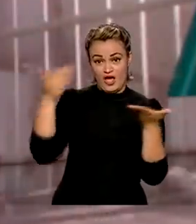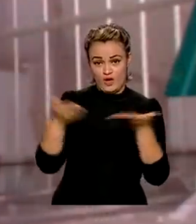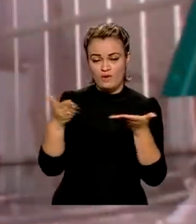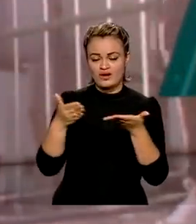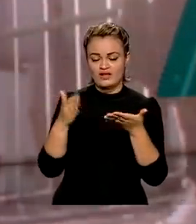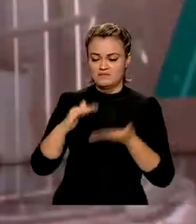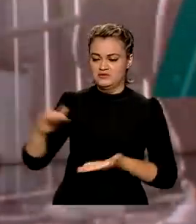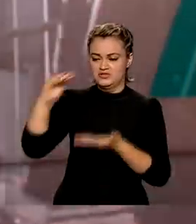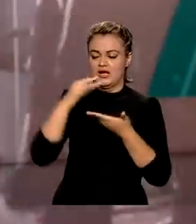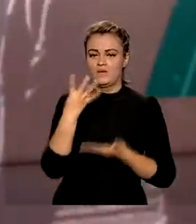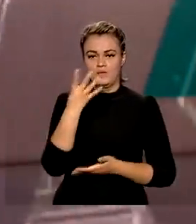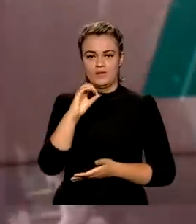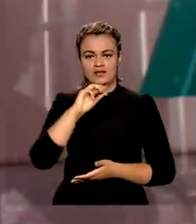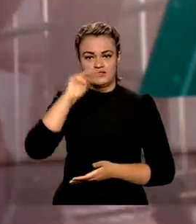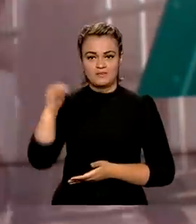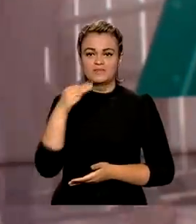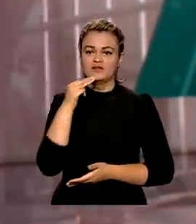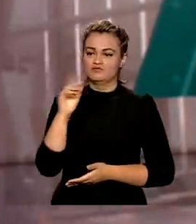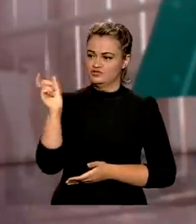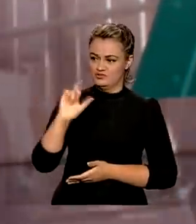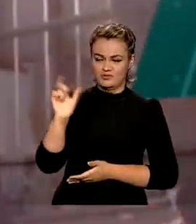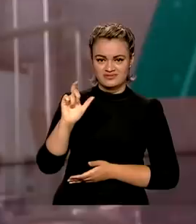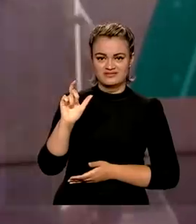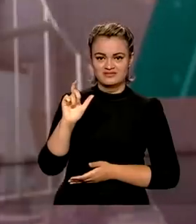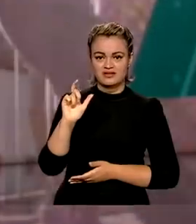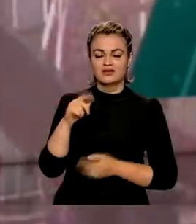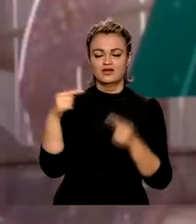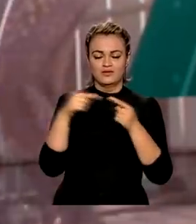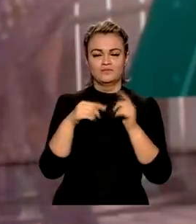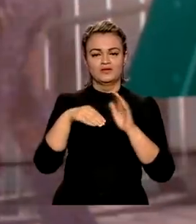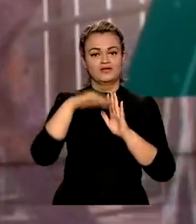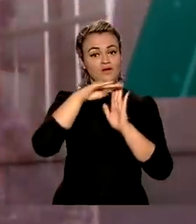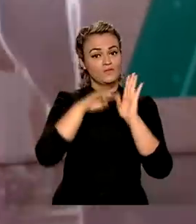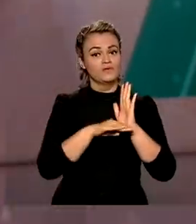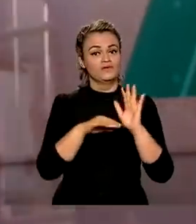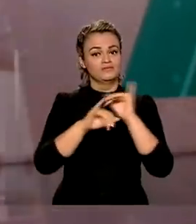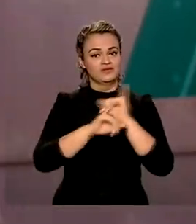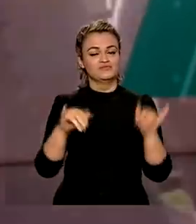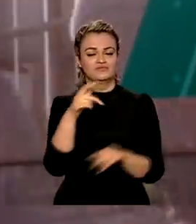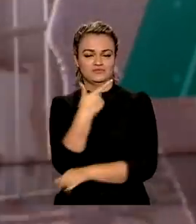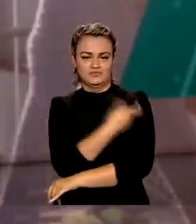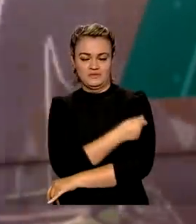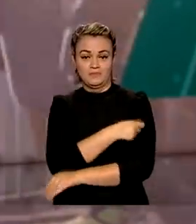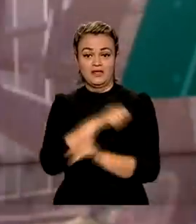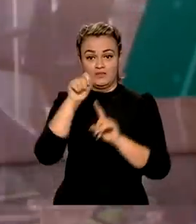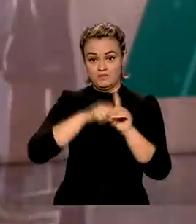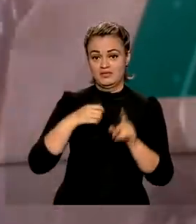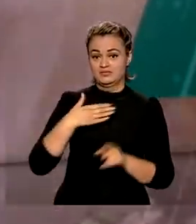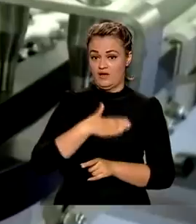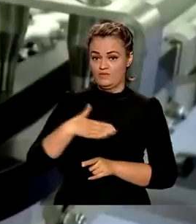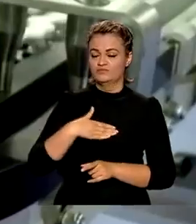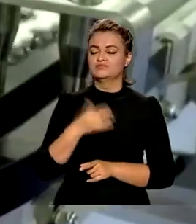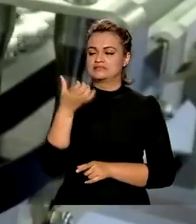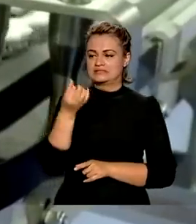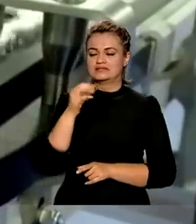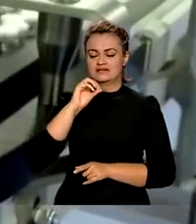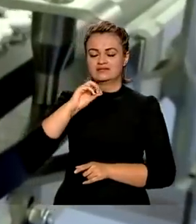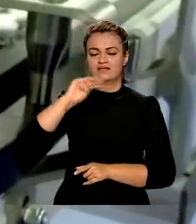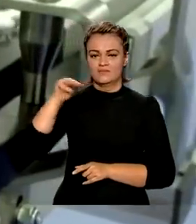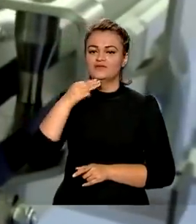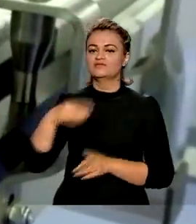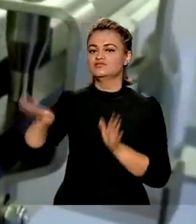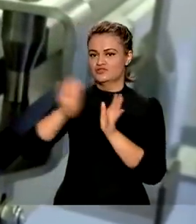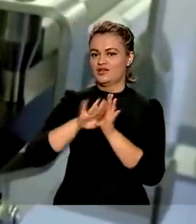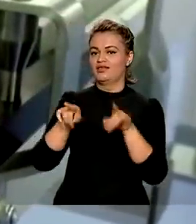entregues 40 milhões de doses ao Programa Nacional de Imunizações. Em agosto, outras 60 milhões. O